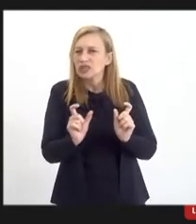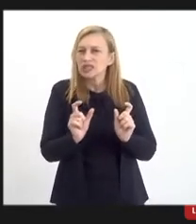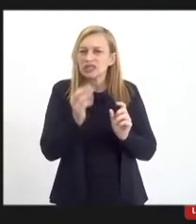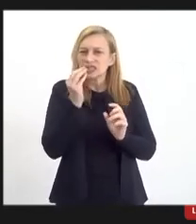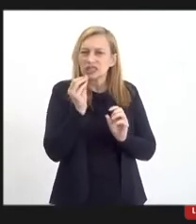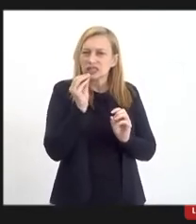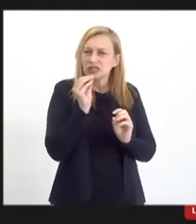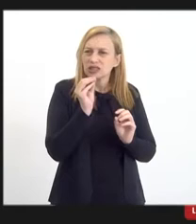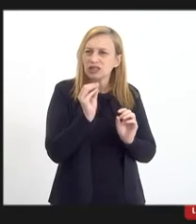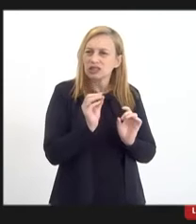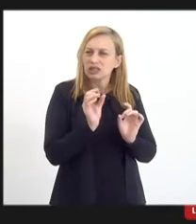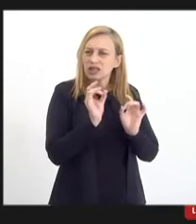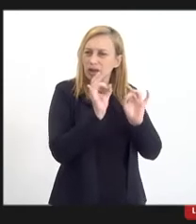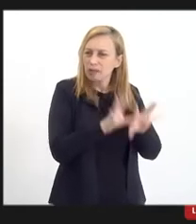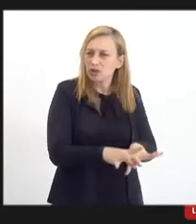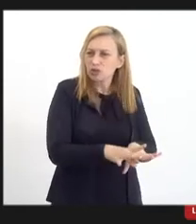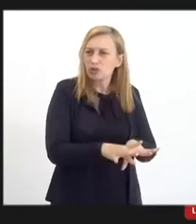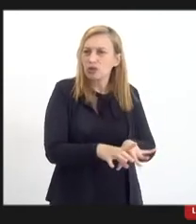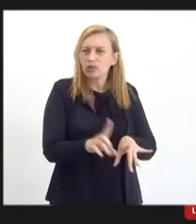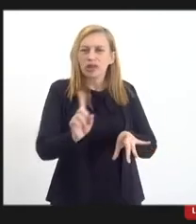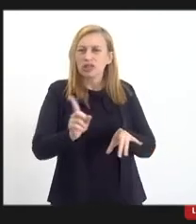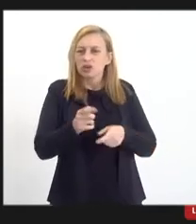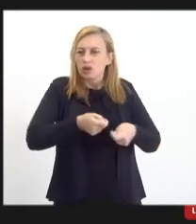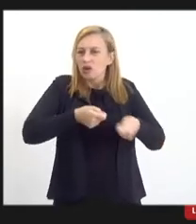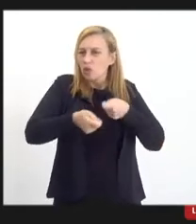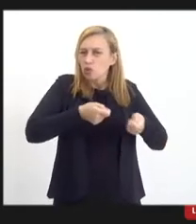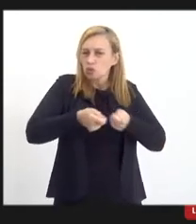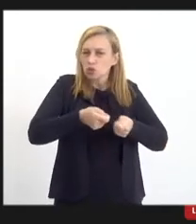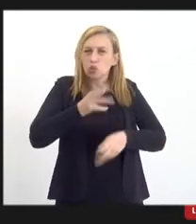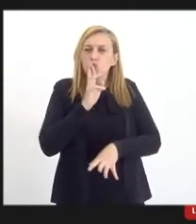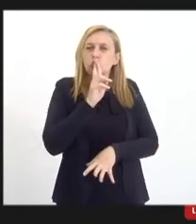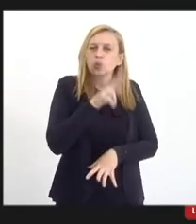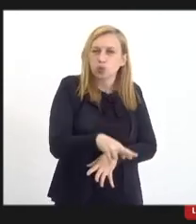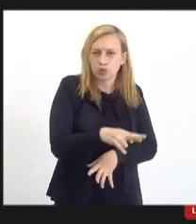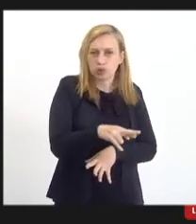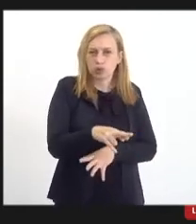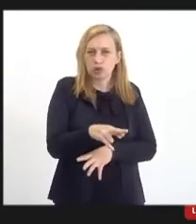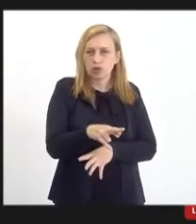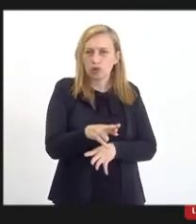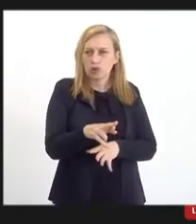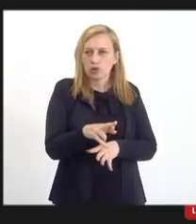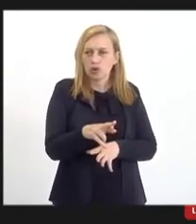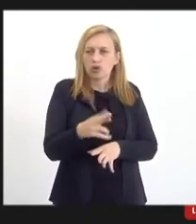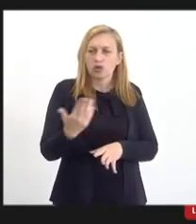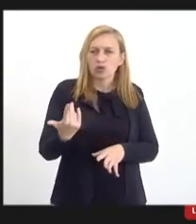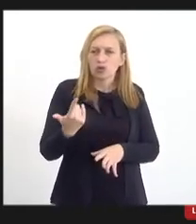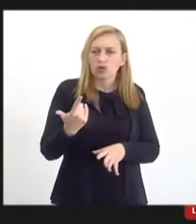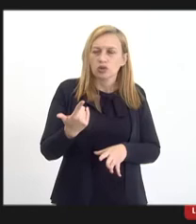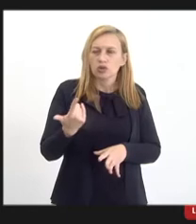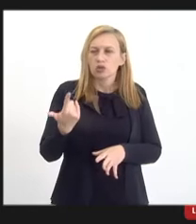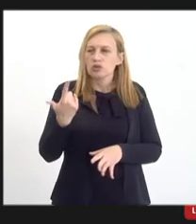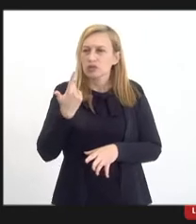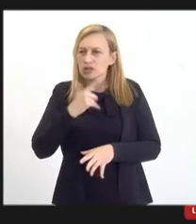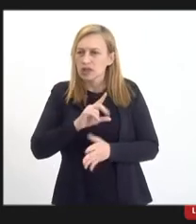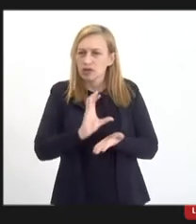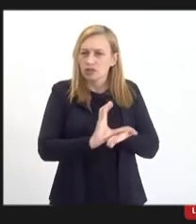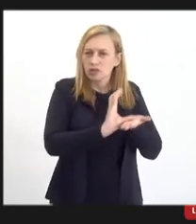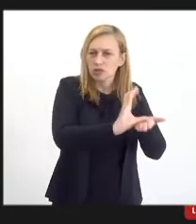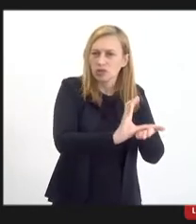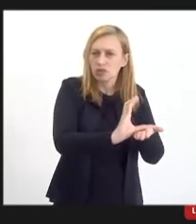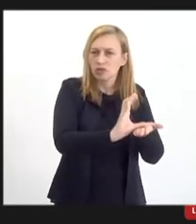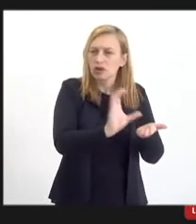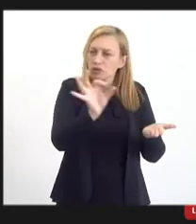o que não há efetivamente um controle de resultados quando se concede um benefício para um determinado